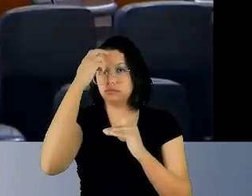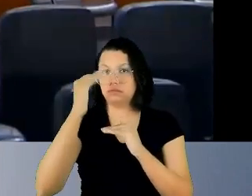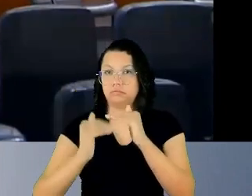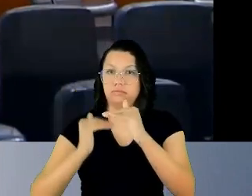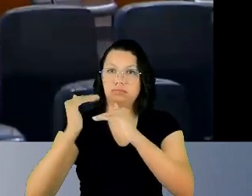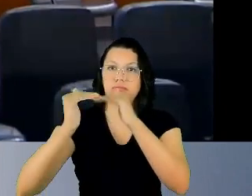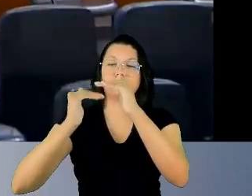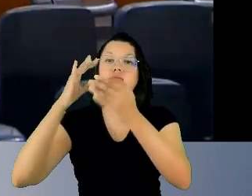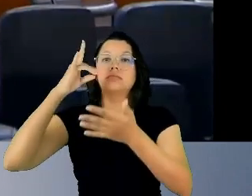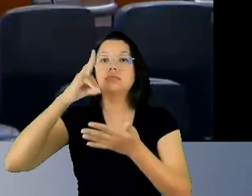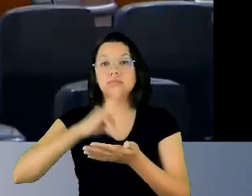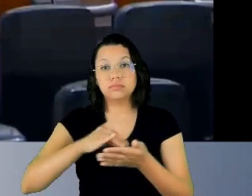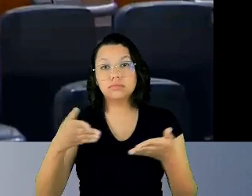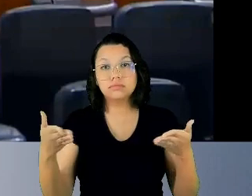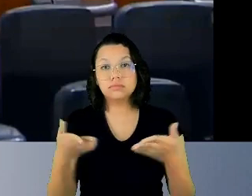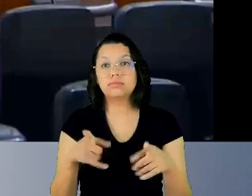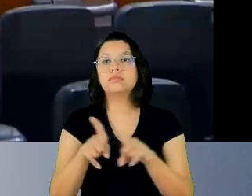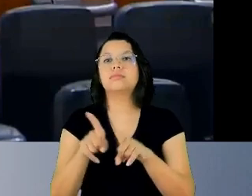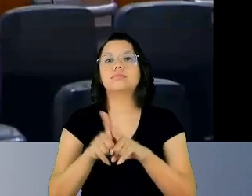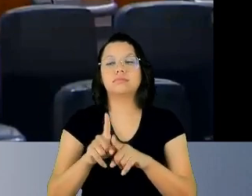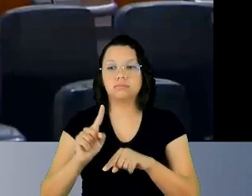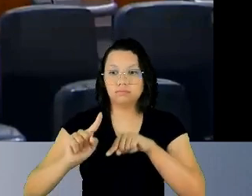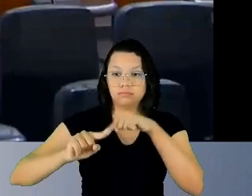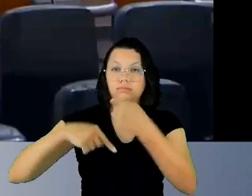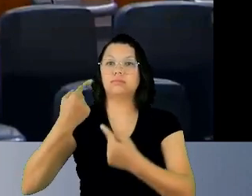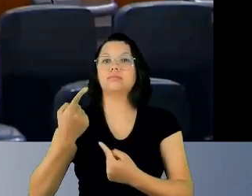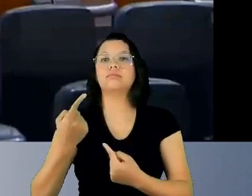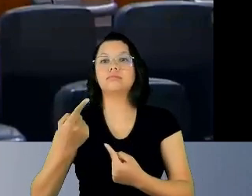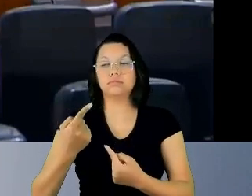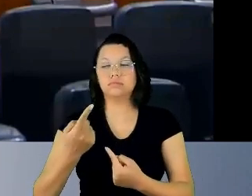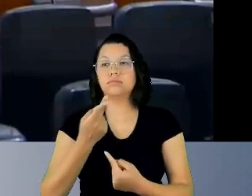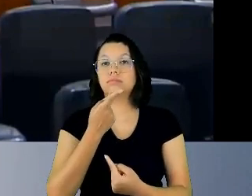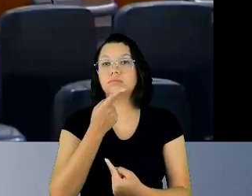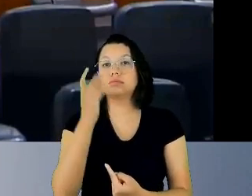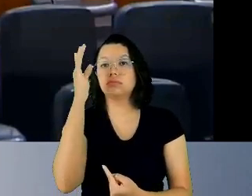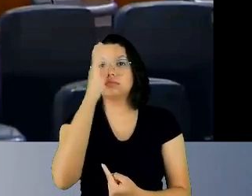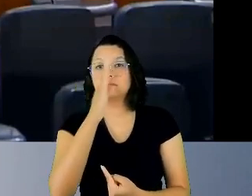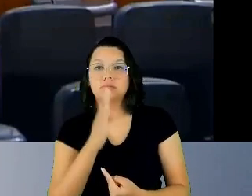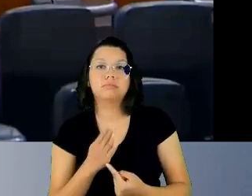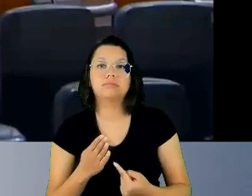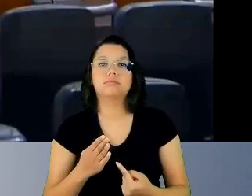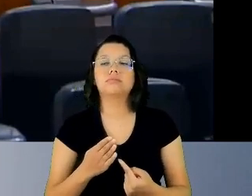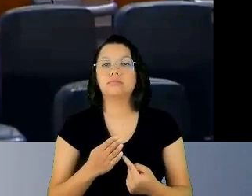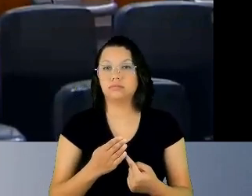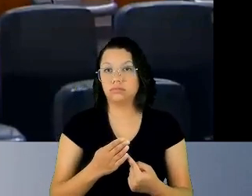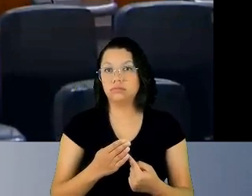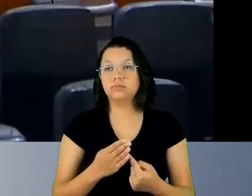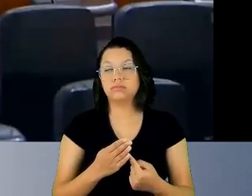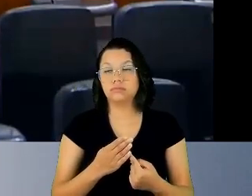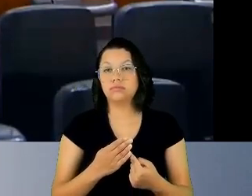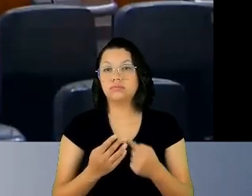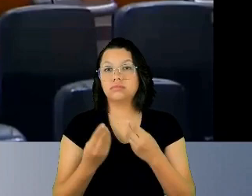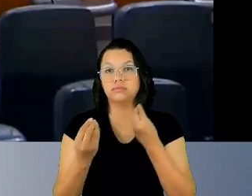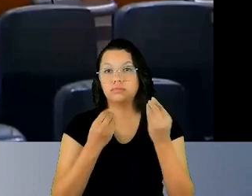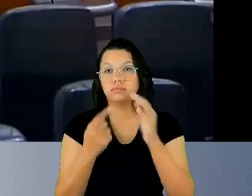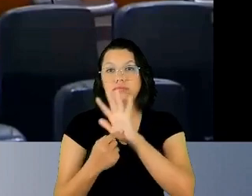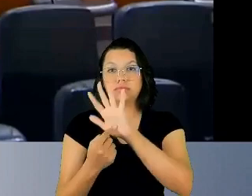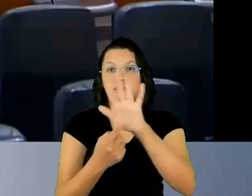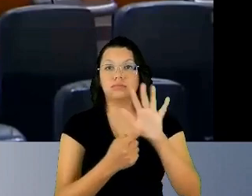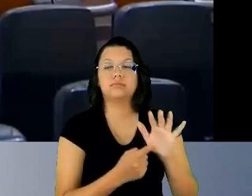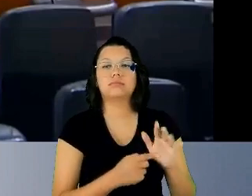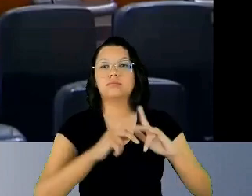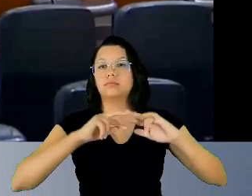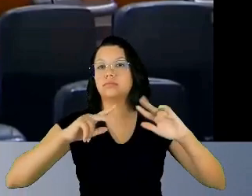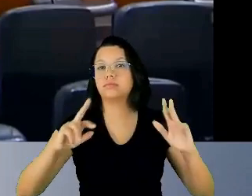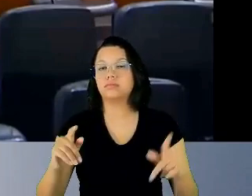de fato, aqui também precisa ser evoluído. Aqui, eu digo assim, Brasil, como foi mostrado a vários estados,